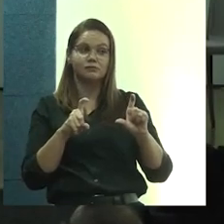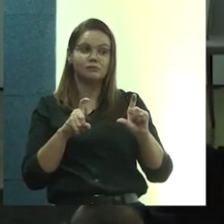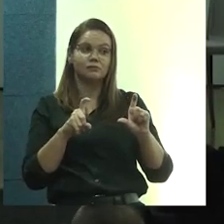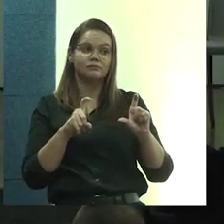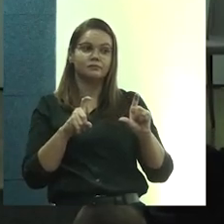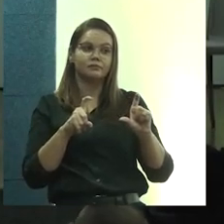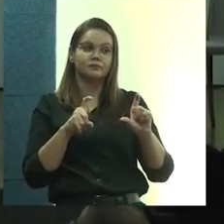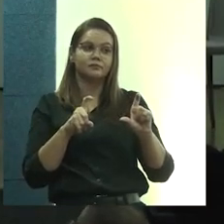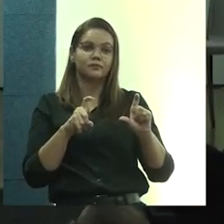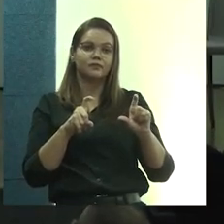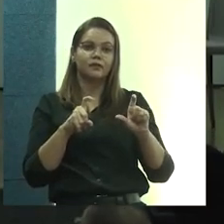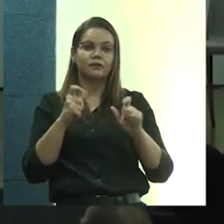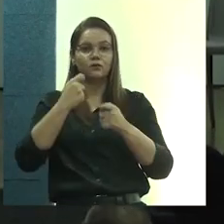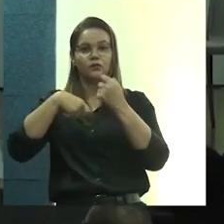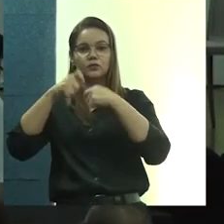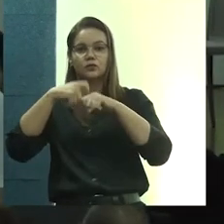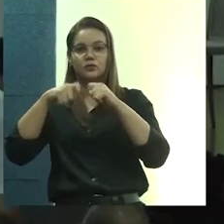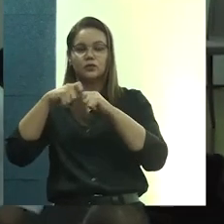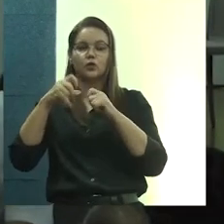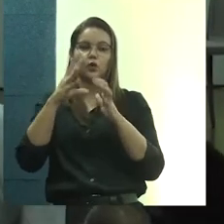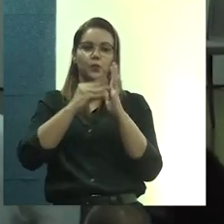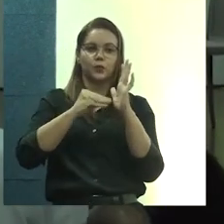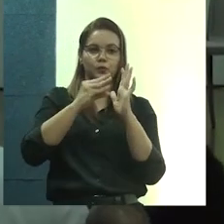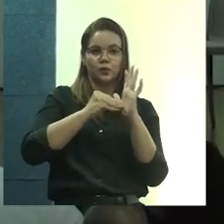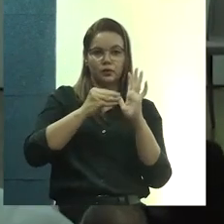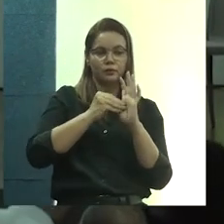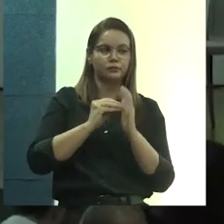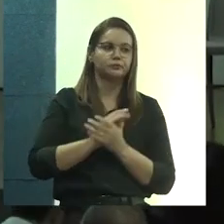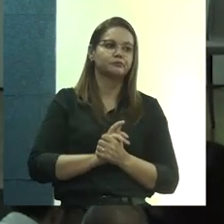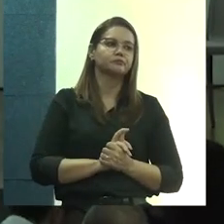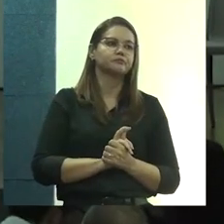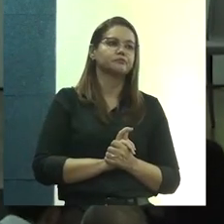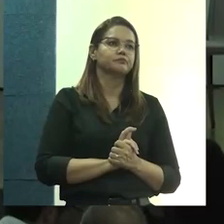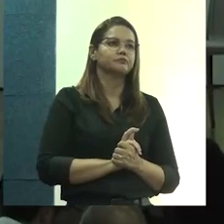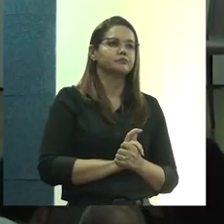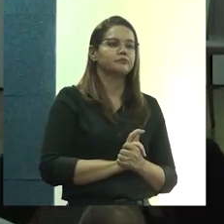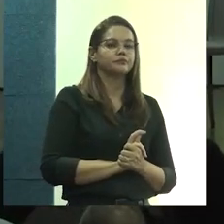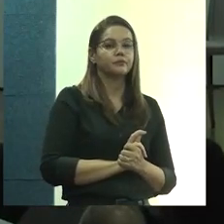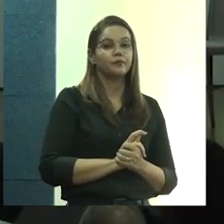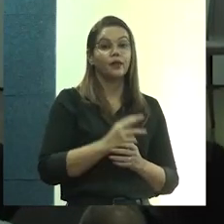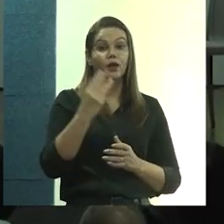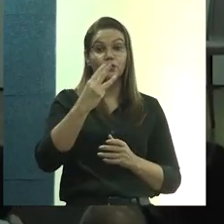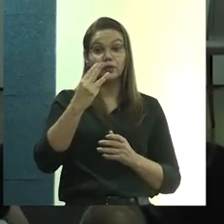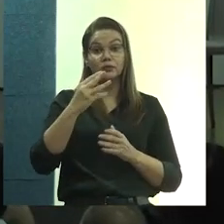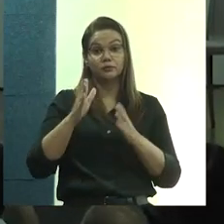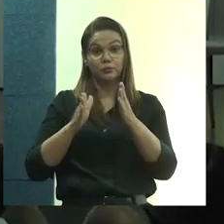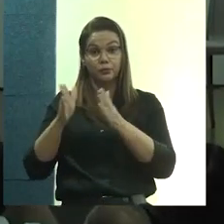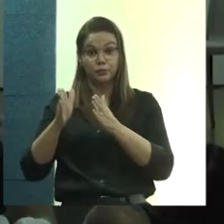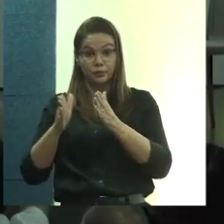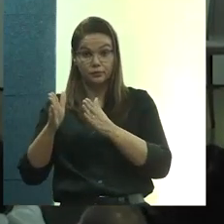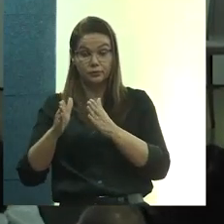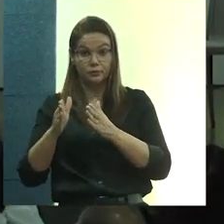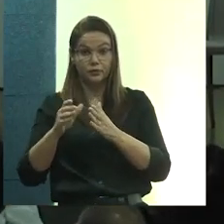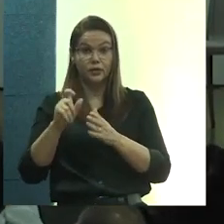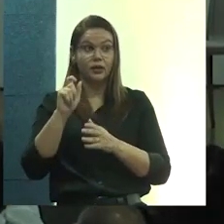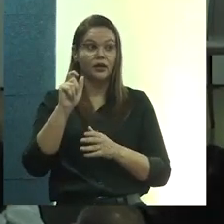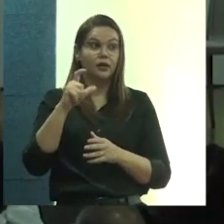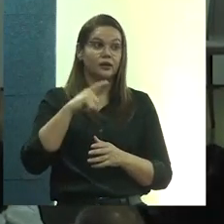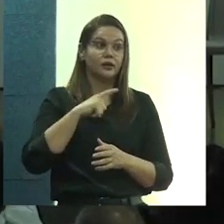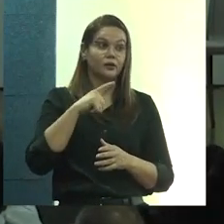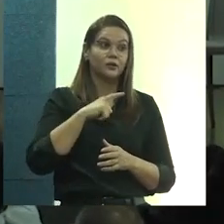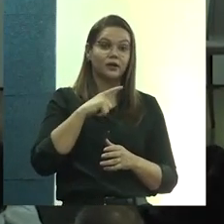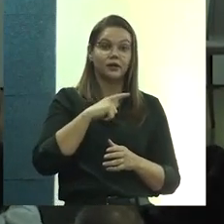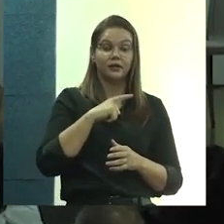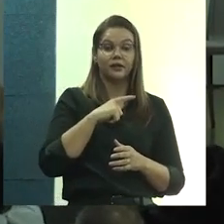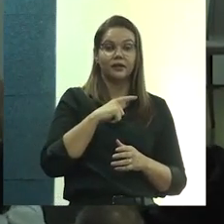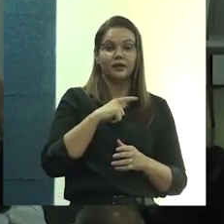escritório-modelo de autonomia. E o terceiro momento, então, são as novas perspectivas.